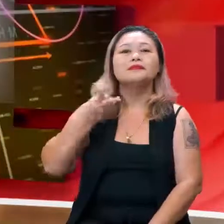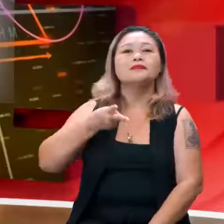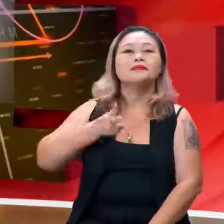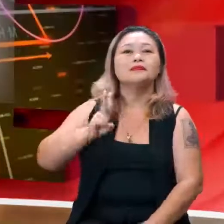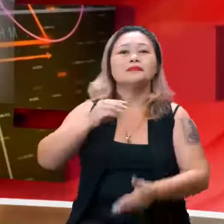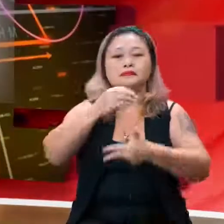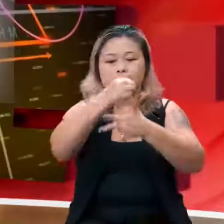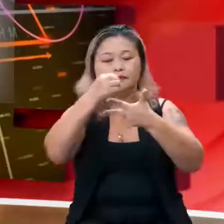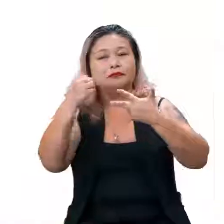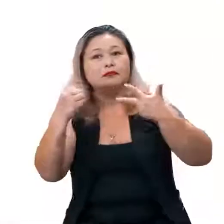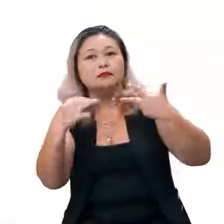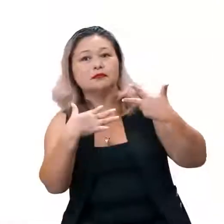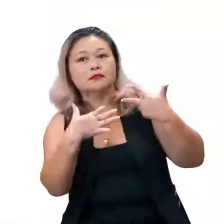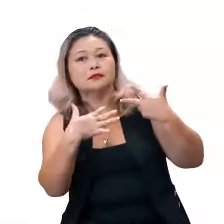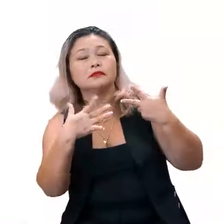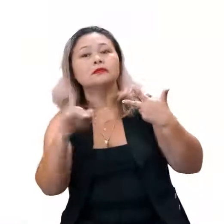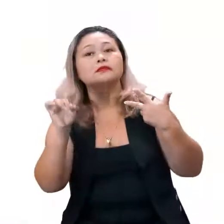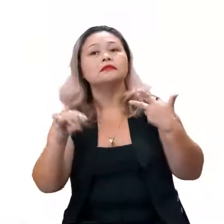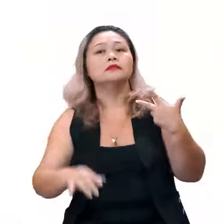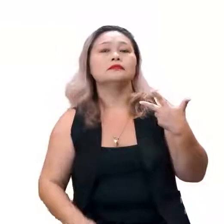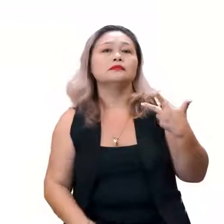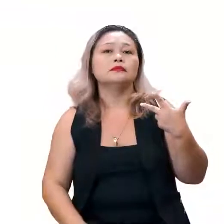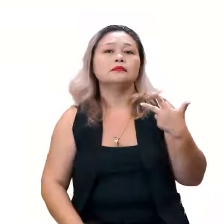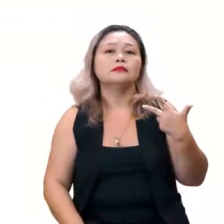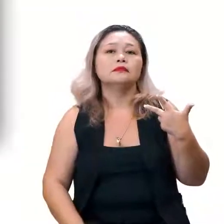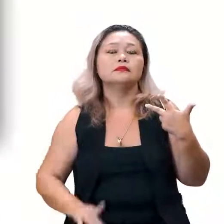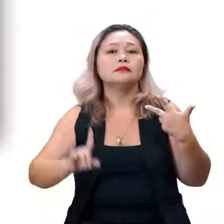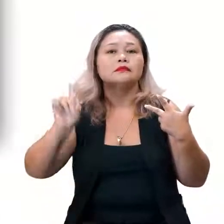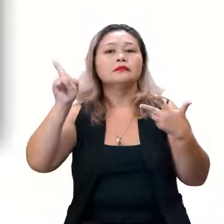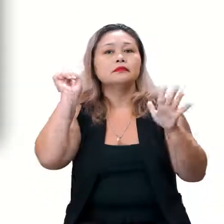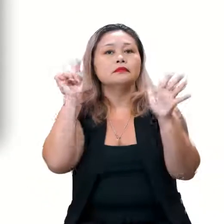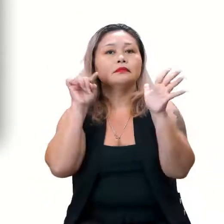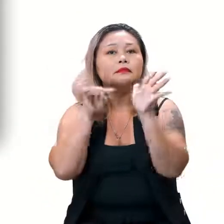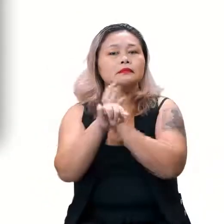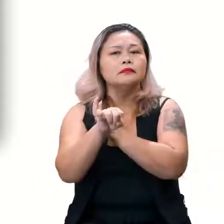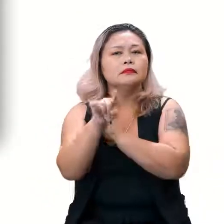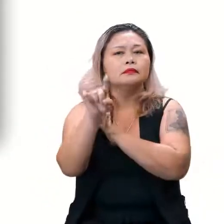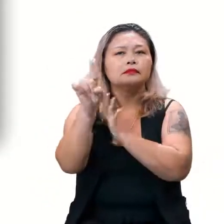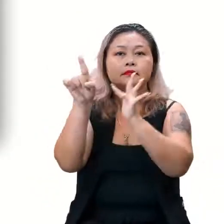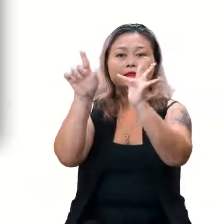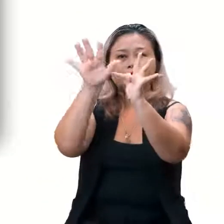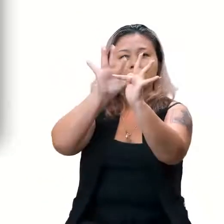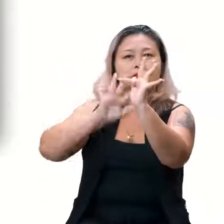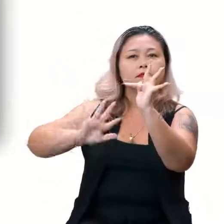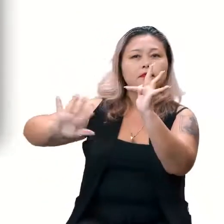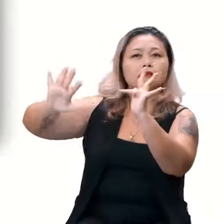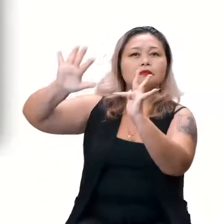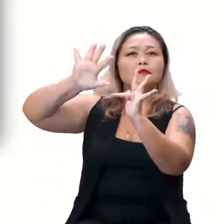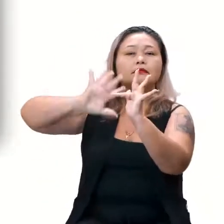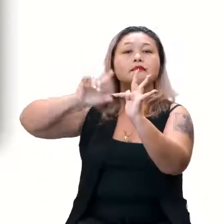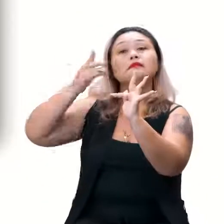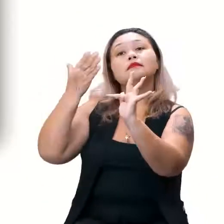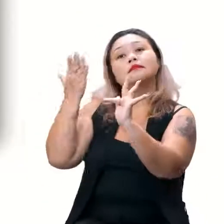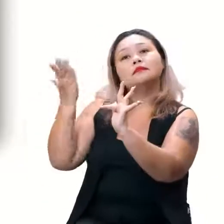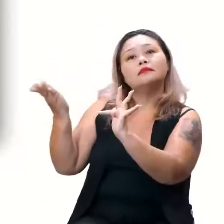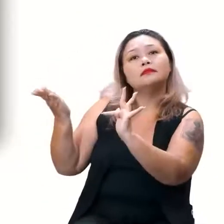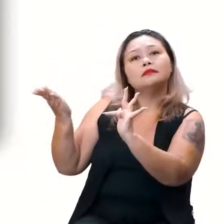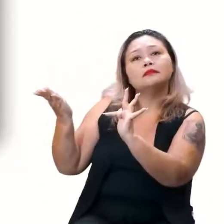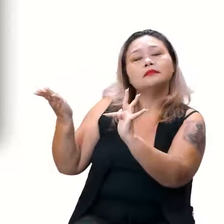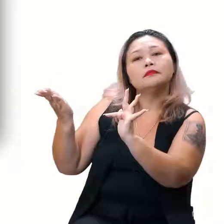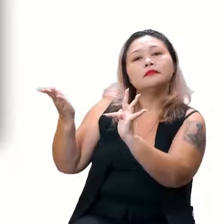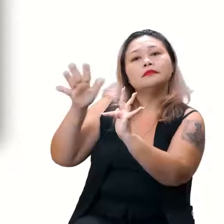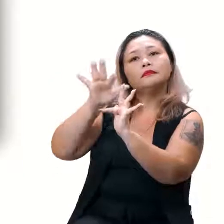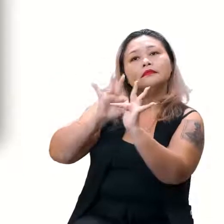Enem. Olha lá. A questão do Se Liga no Enem traz uma perguntinha gráfica. Vamos ver. Dado o gráfico da função